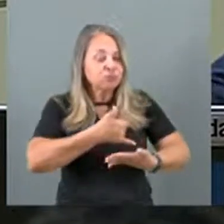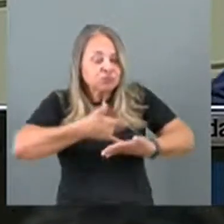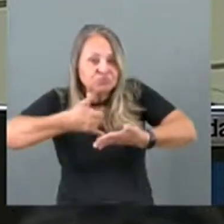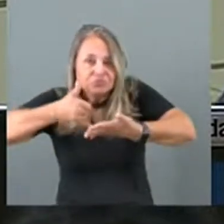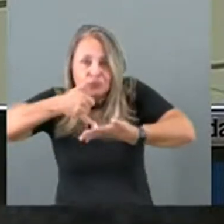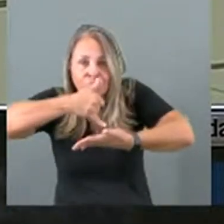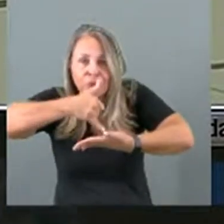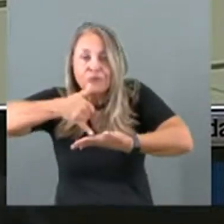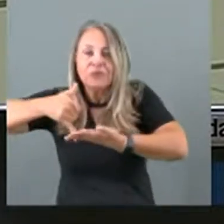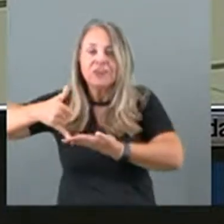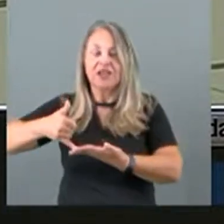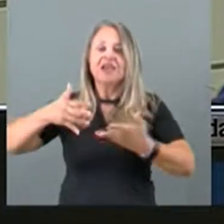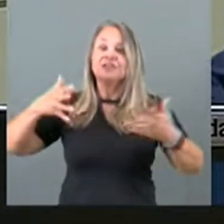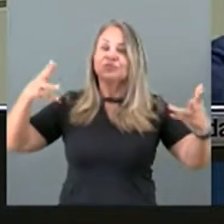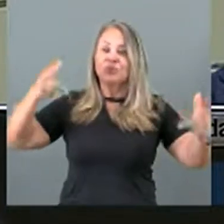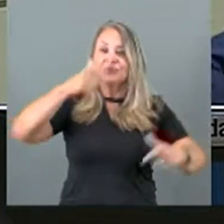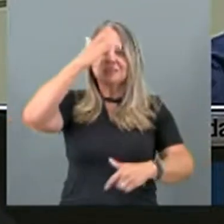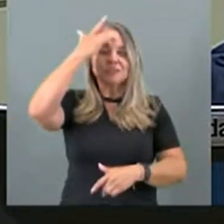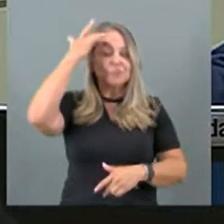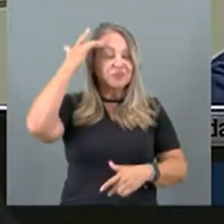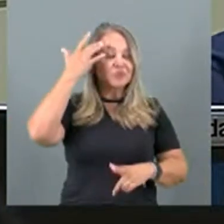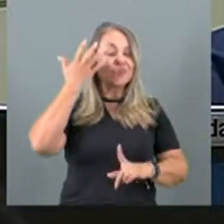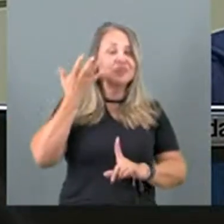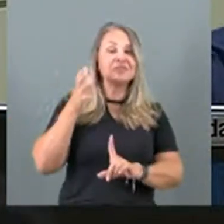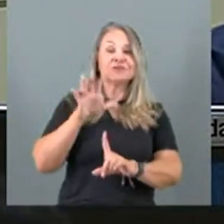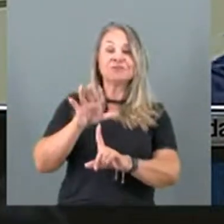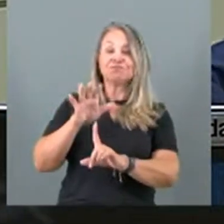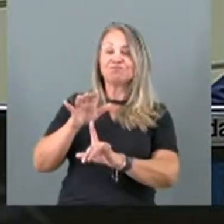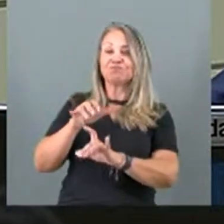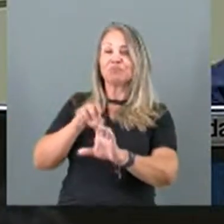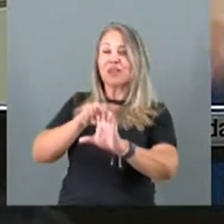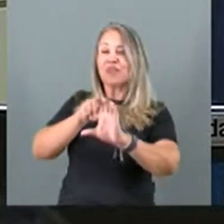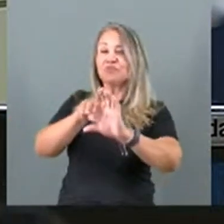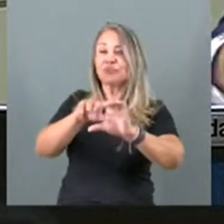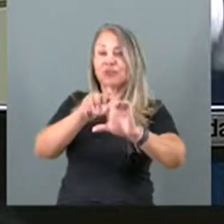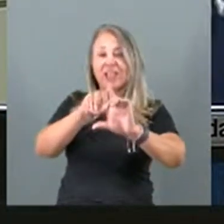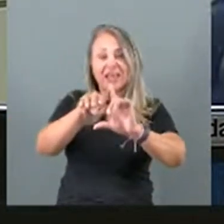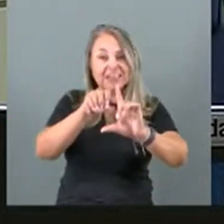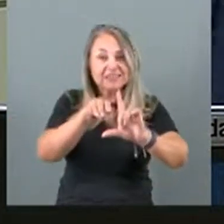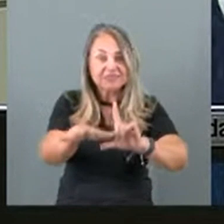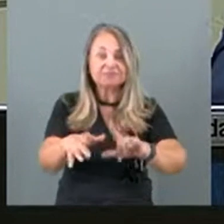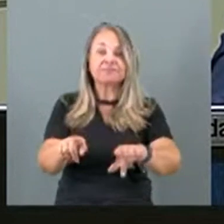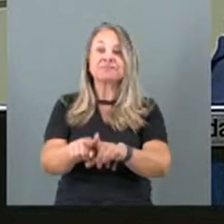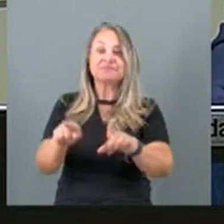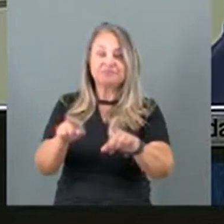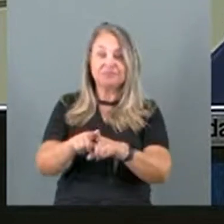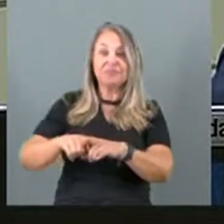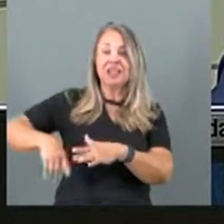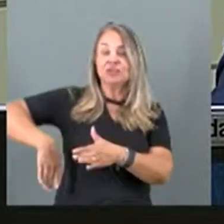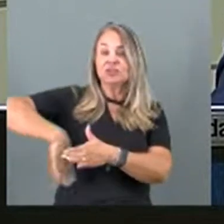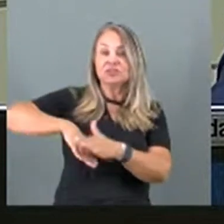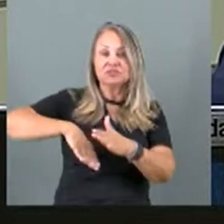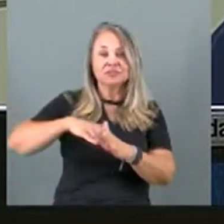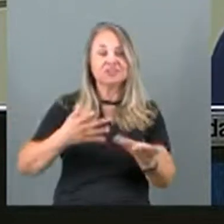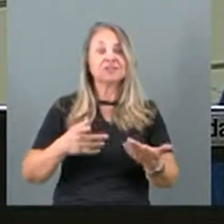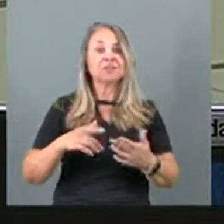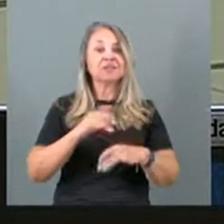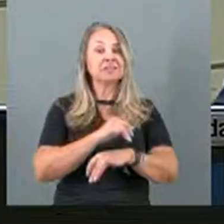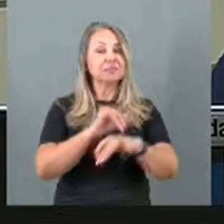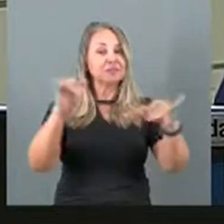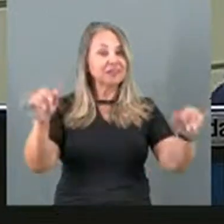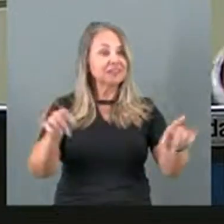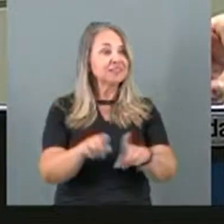todos os jogadores de futebol, todos os jornalistas, seja lá quem for, que está fazendo propaganda de bete, está fazendo propaganda de